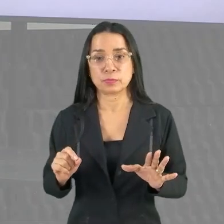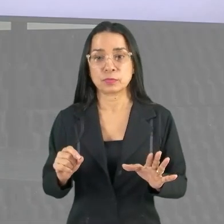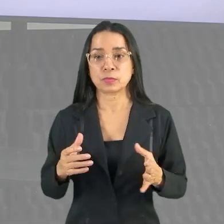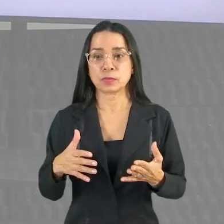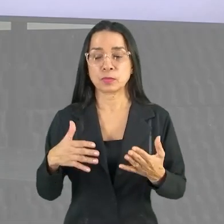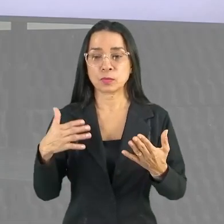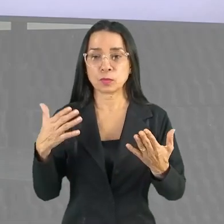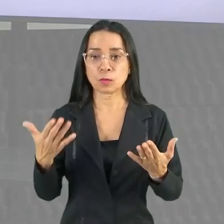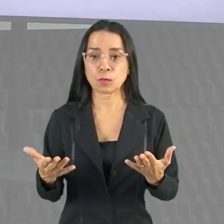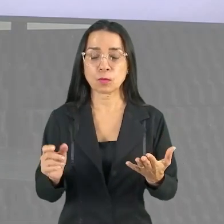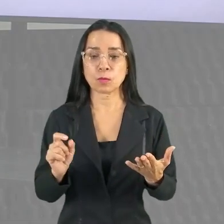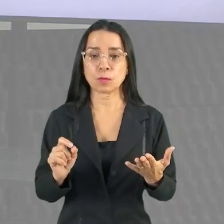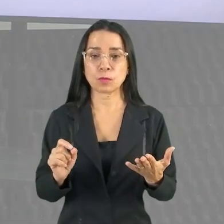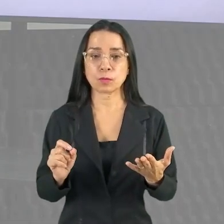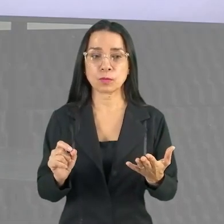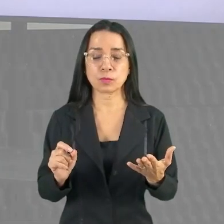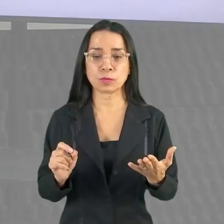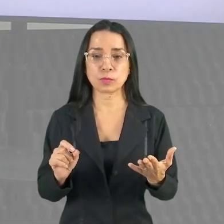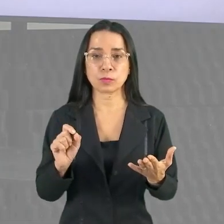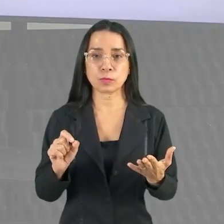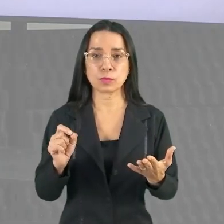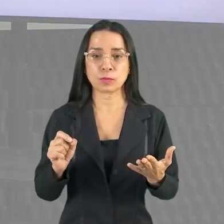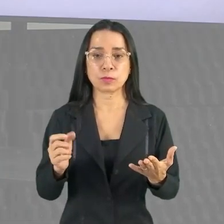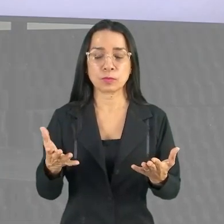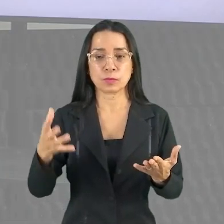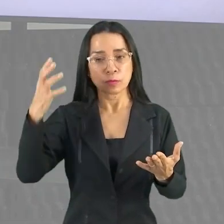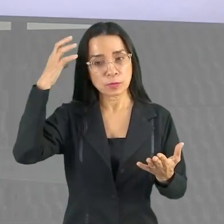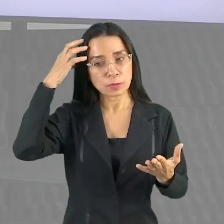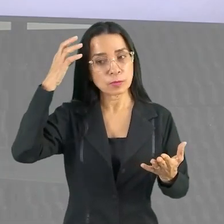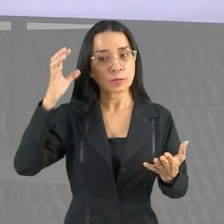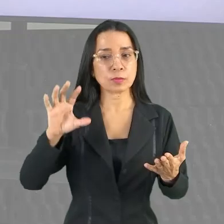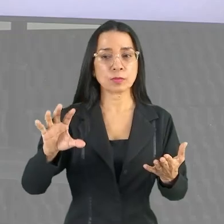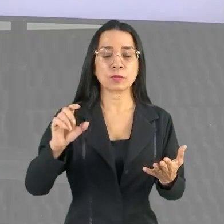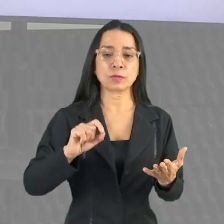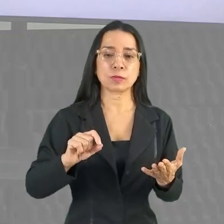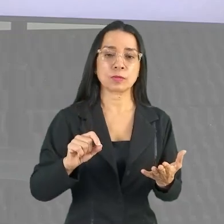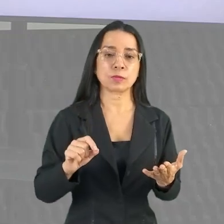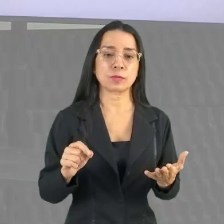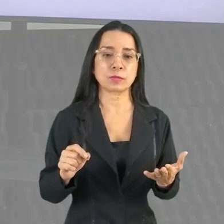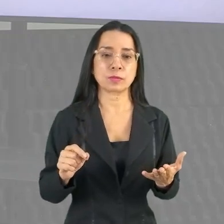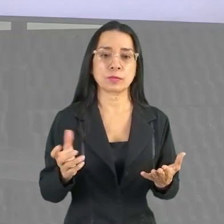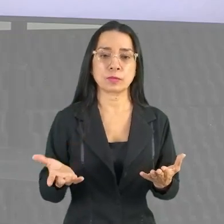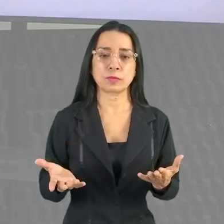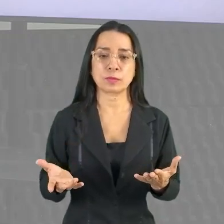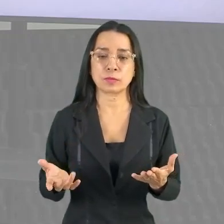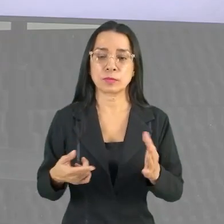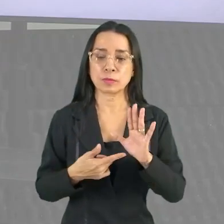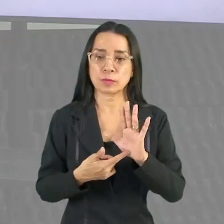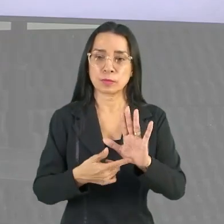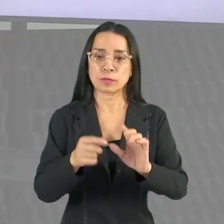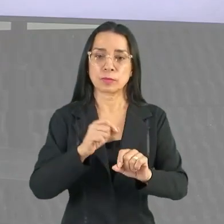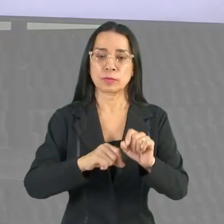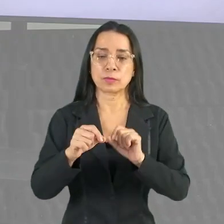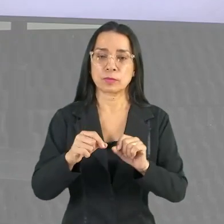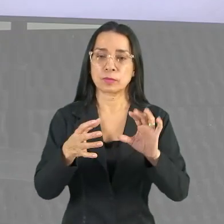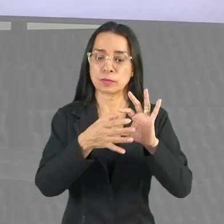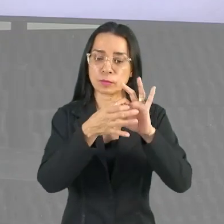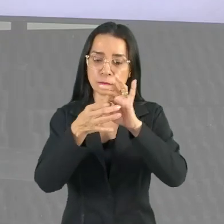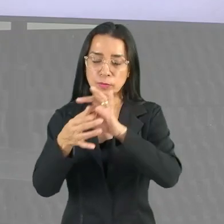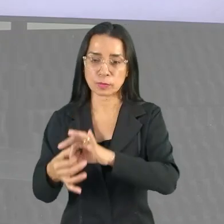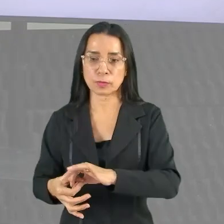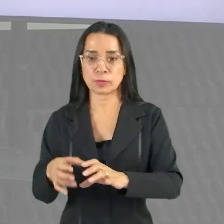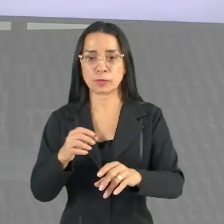qual seria, de quem seria essa culpa? Então ele ressalta que seria do contexto